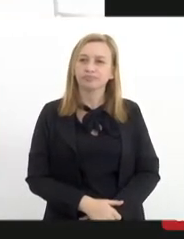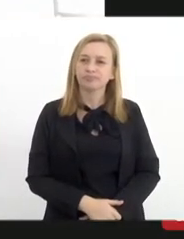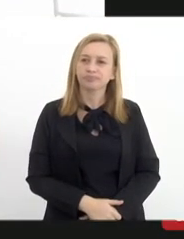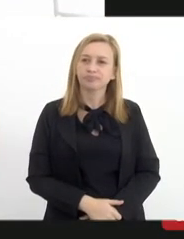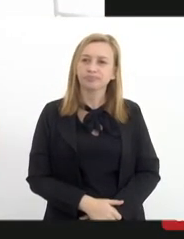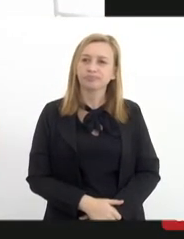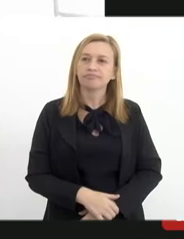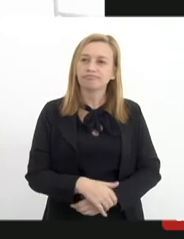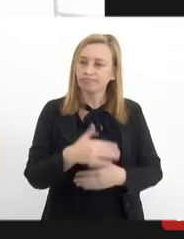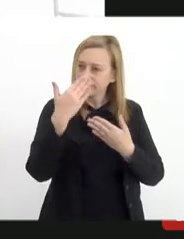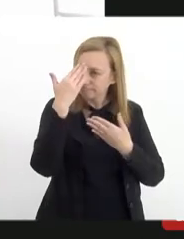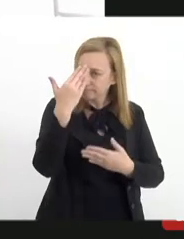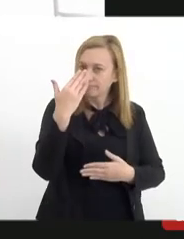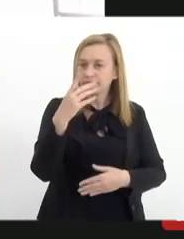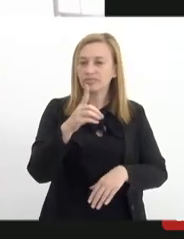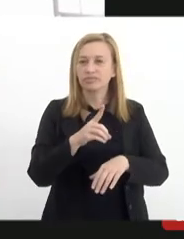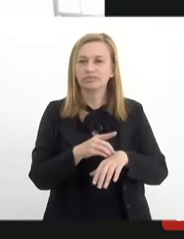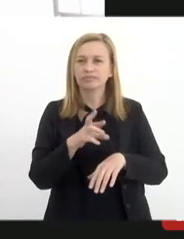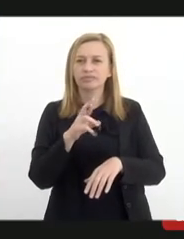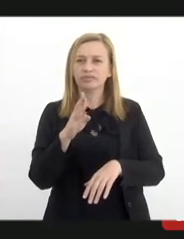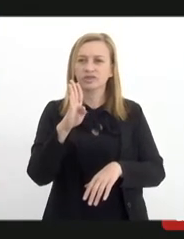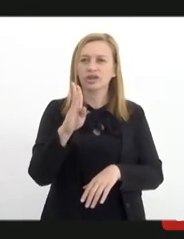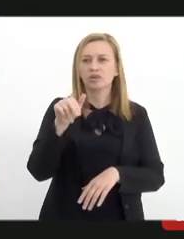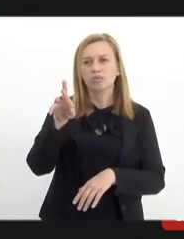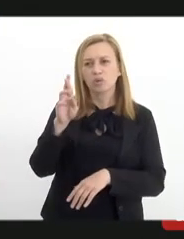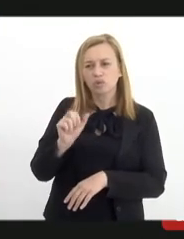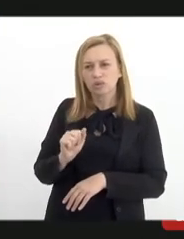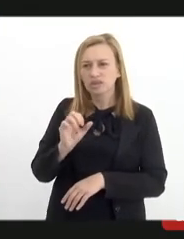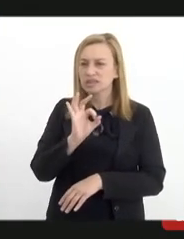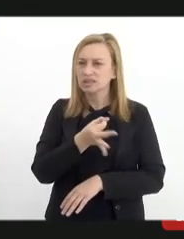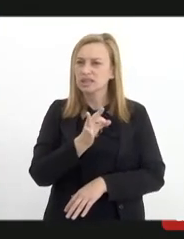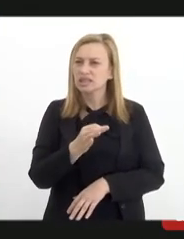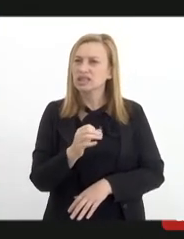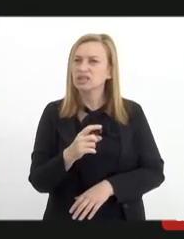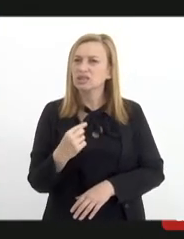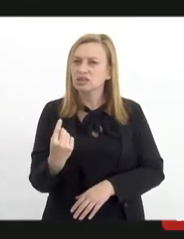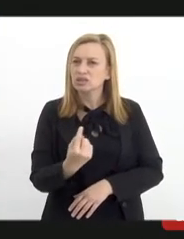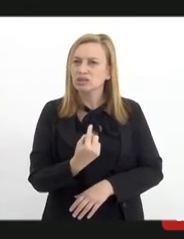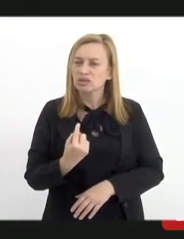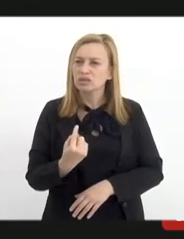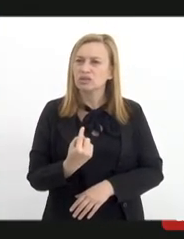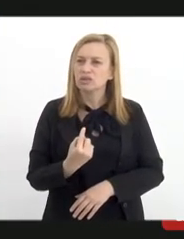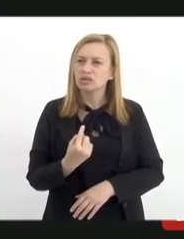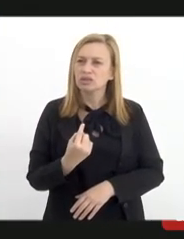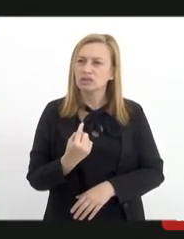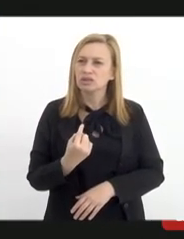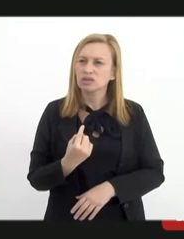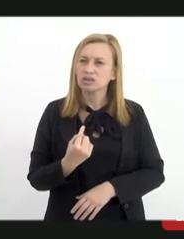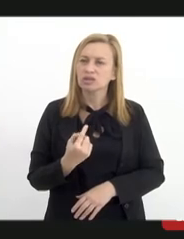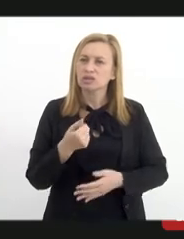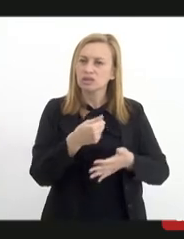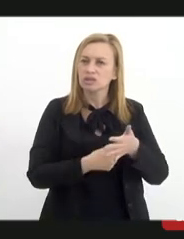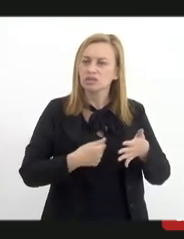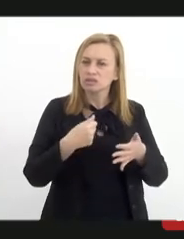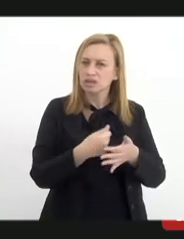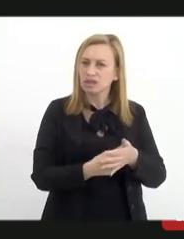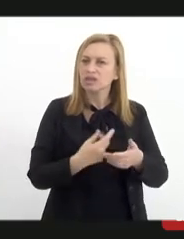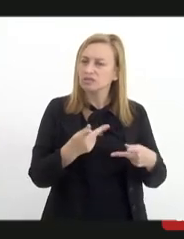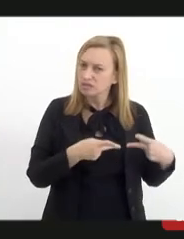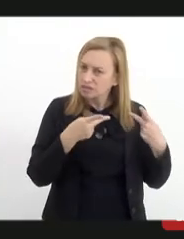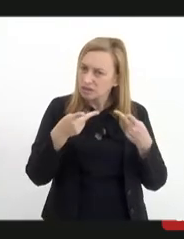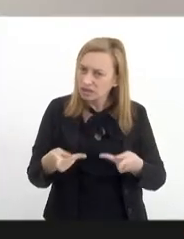Nós que agradecemos, doutora Bruna, e pode ter certeza, nós não furtaremos a esse convite,